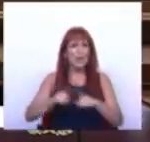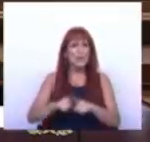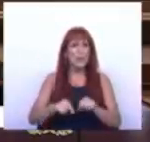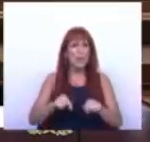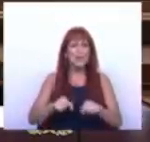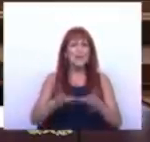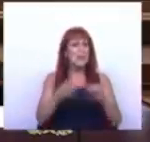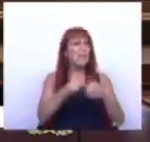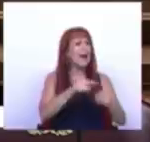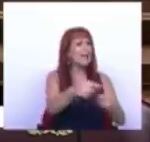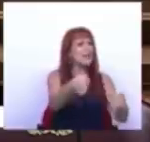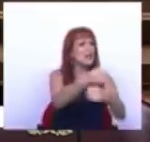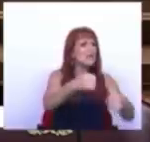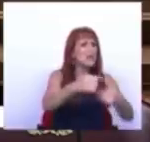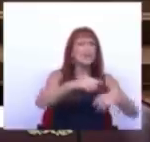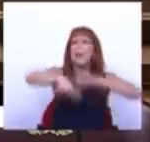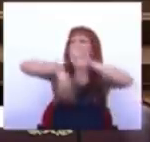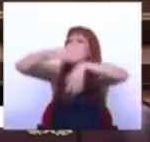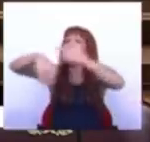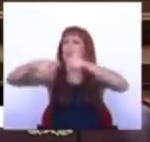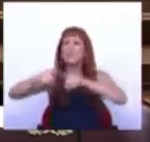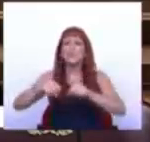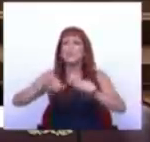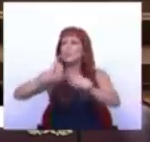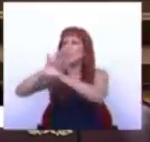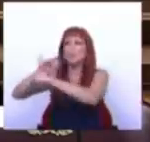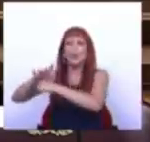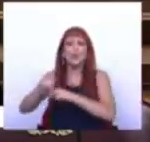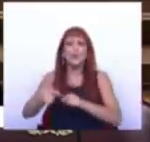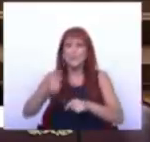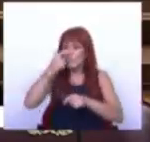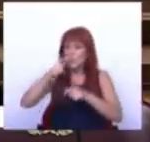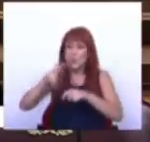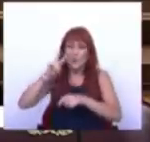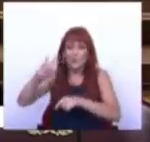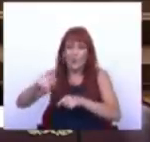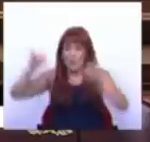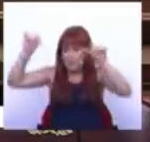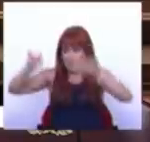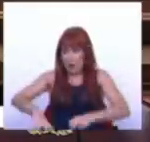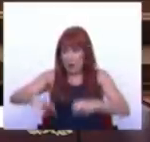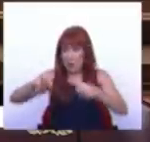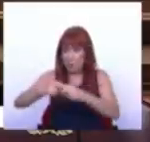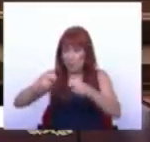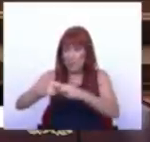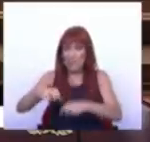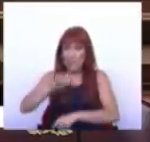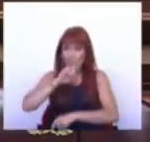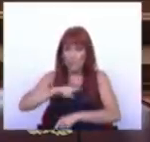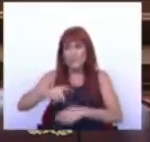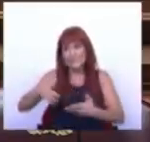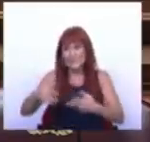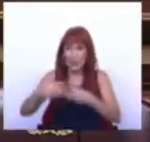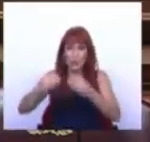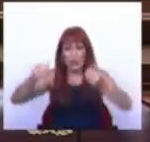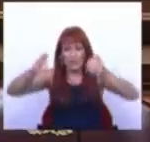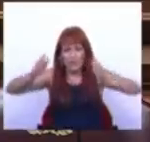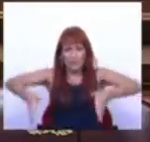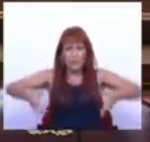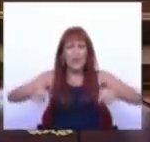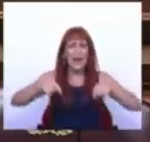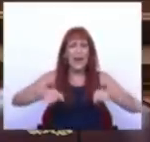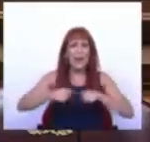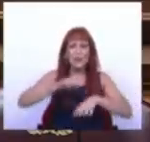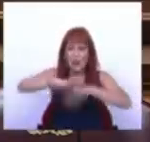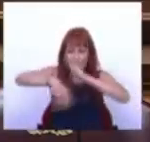nessas bancadas vazias, eles estão misturados no resto dos espectadores, piorando o problema que supostamente se devia ter resolvido. Esses